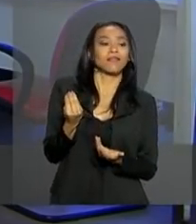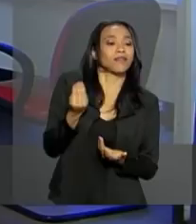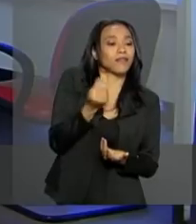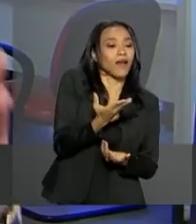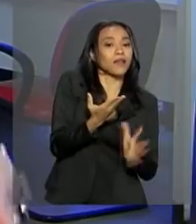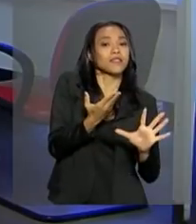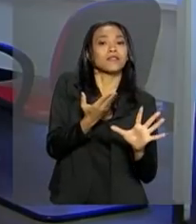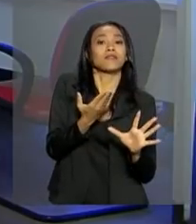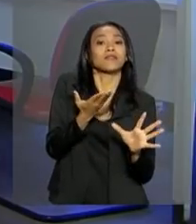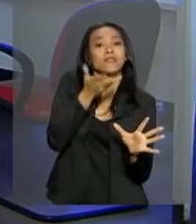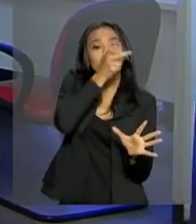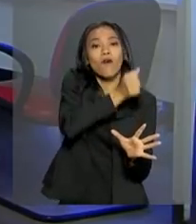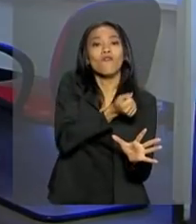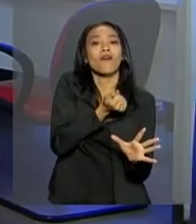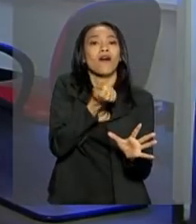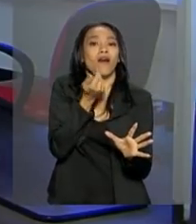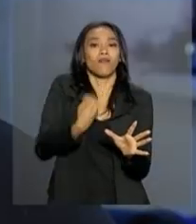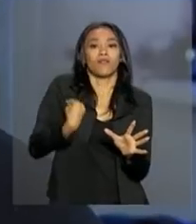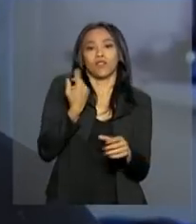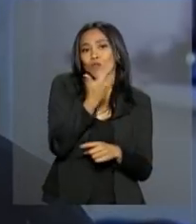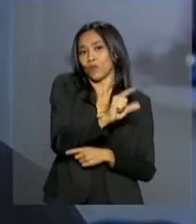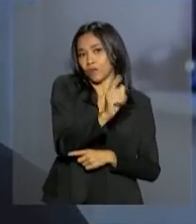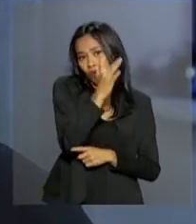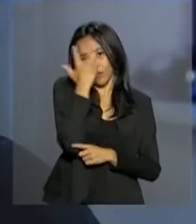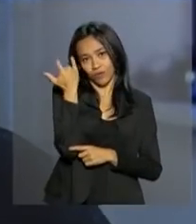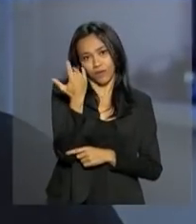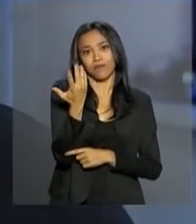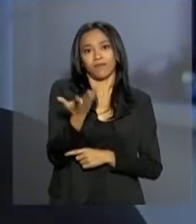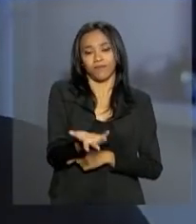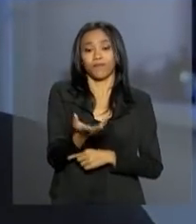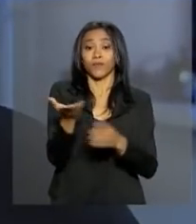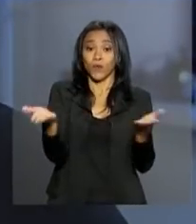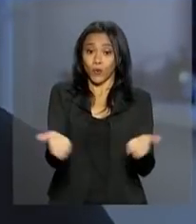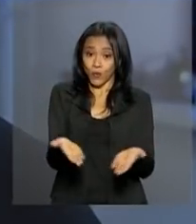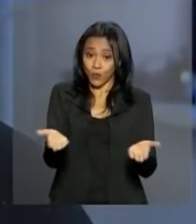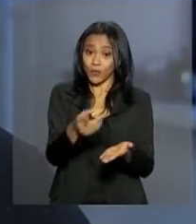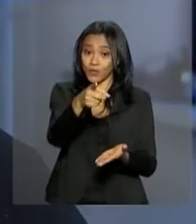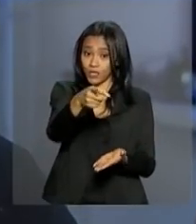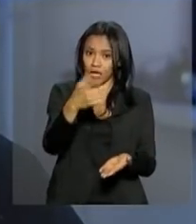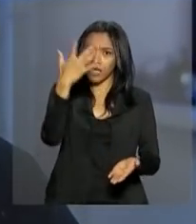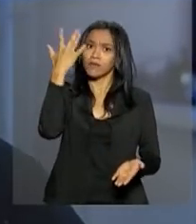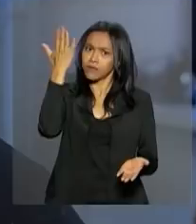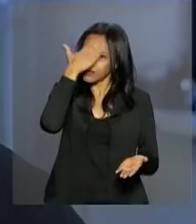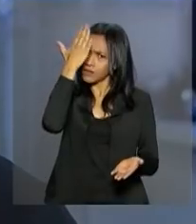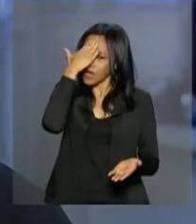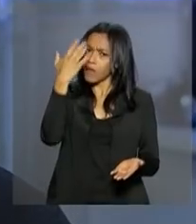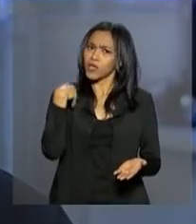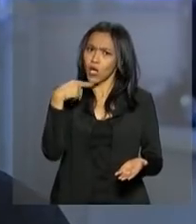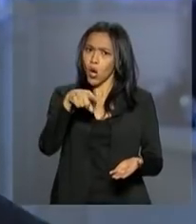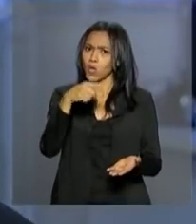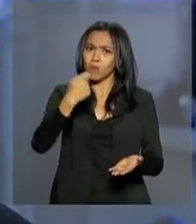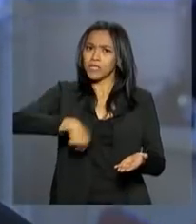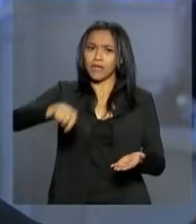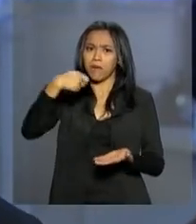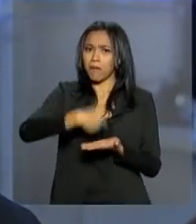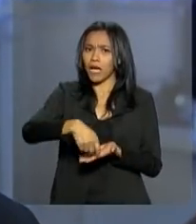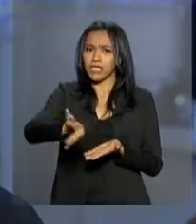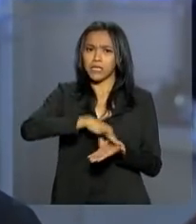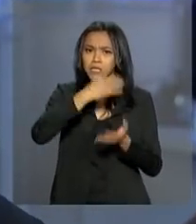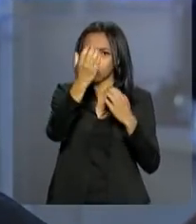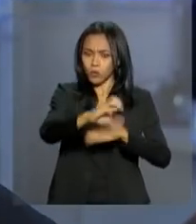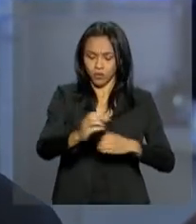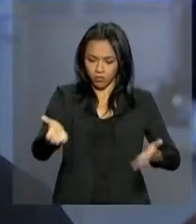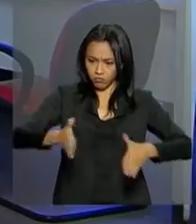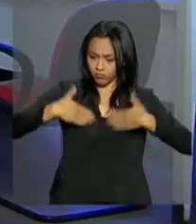alguém. Eu acho o gesto em si, eu acho muito bonito. Hoje, ficou sabendo que podia ter isenção na taxa de inscrição de concursos públicos. E